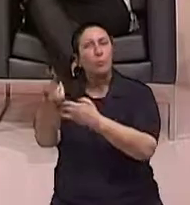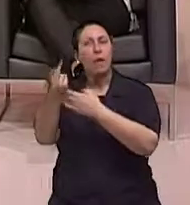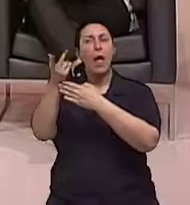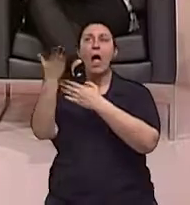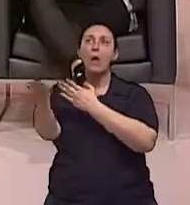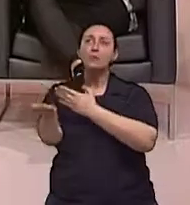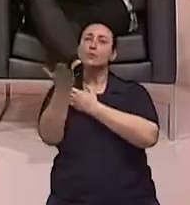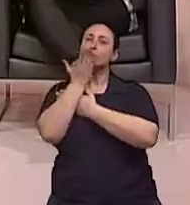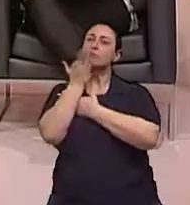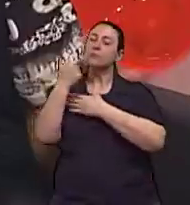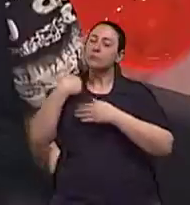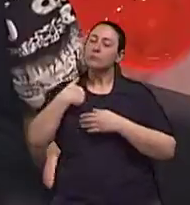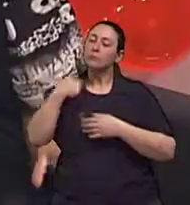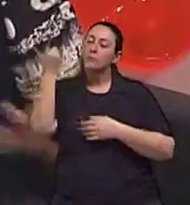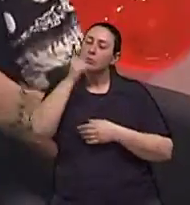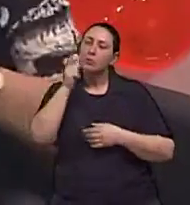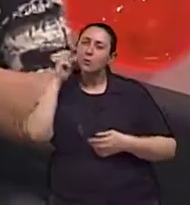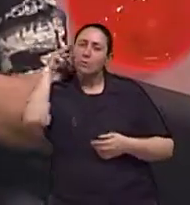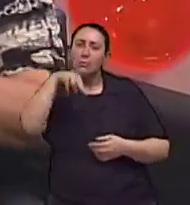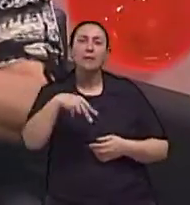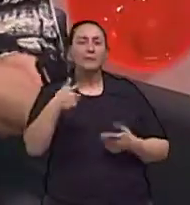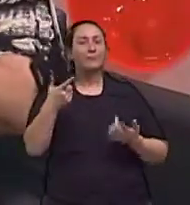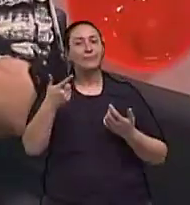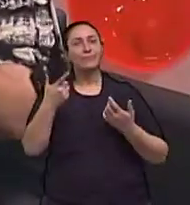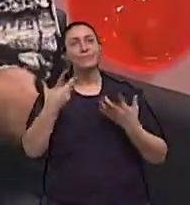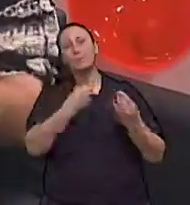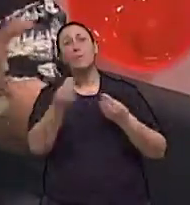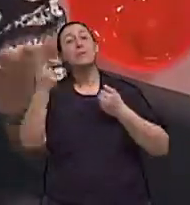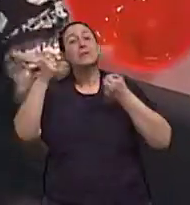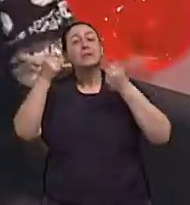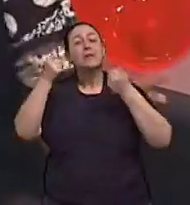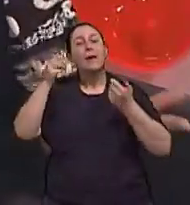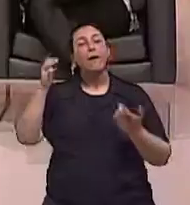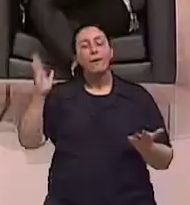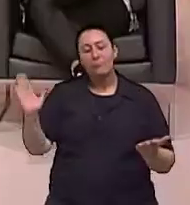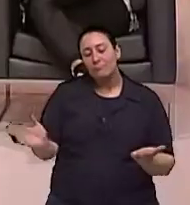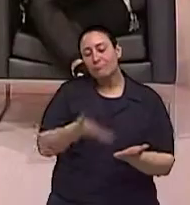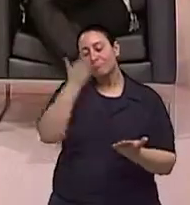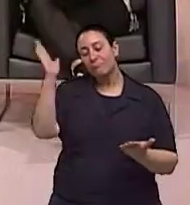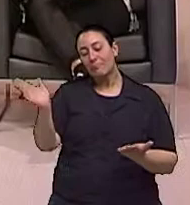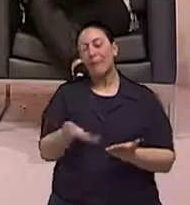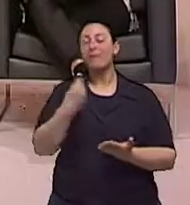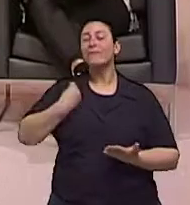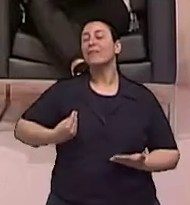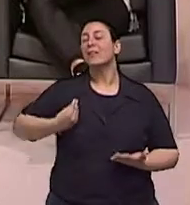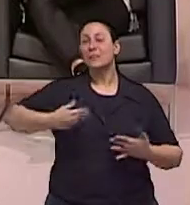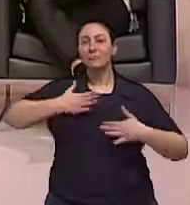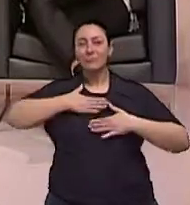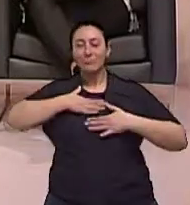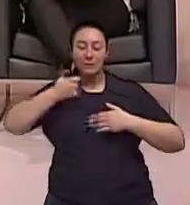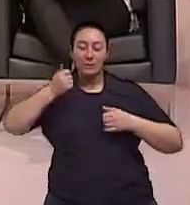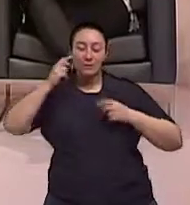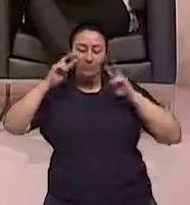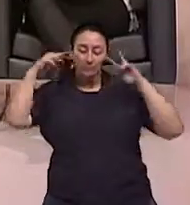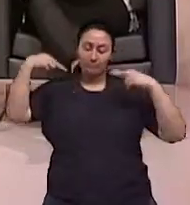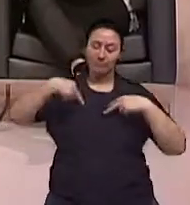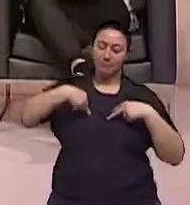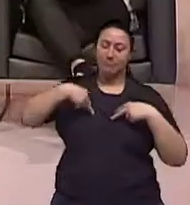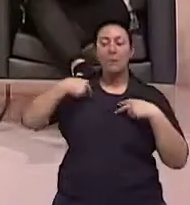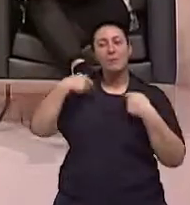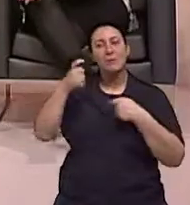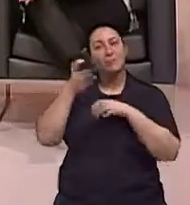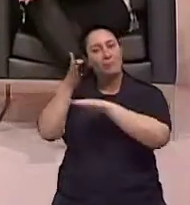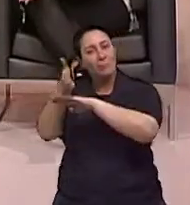para que a gente possa enxergar as coisas que nem eu digo abrir a página do nosso livro da vida e enxergar melhor com a ajuda de um